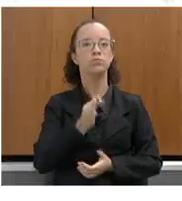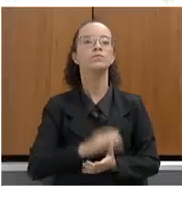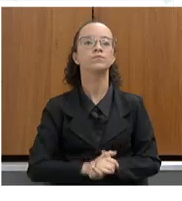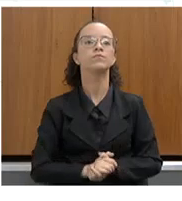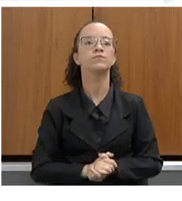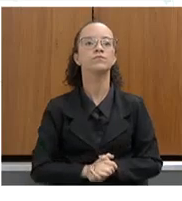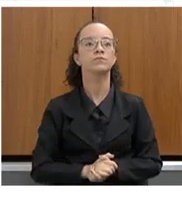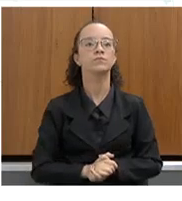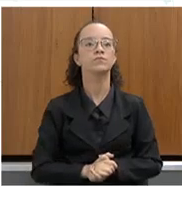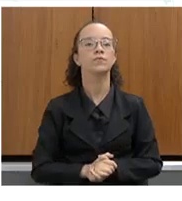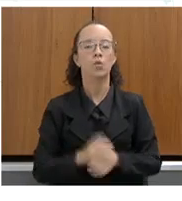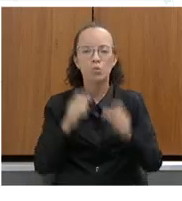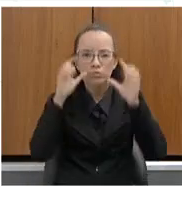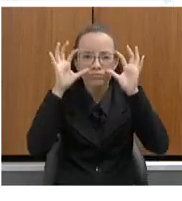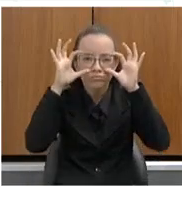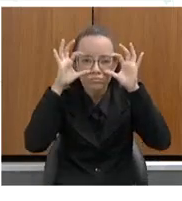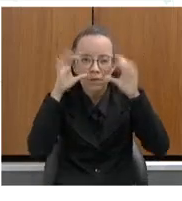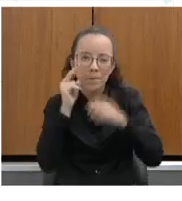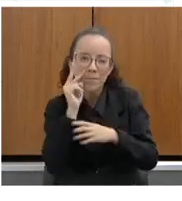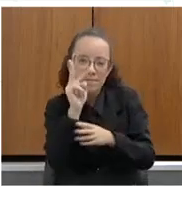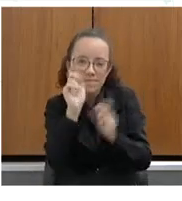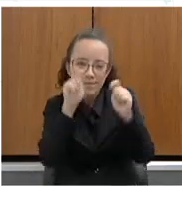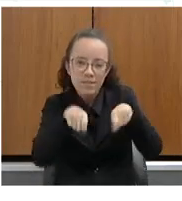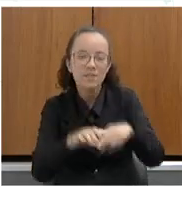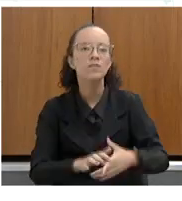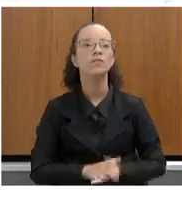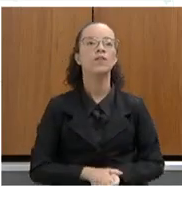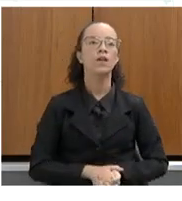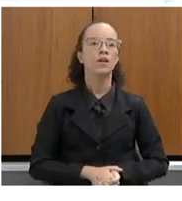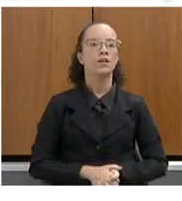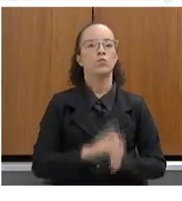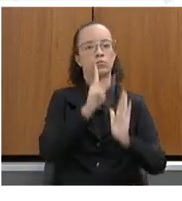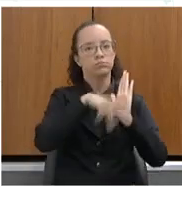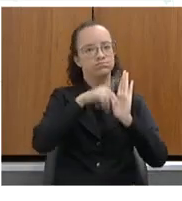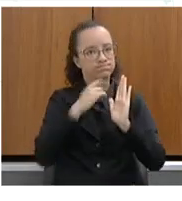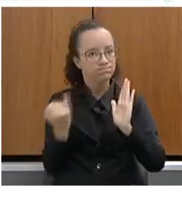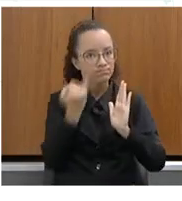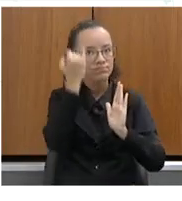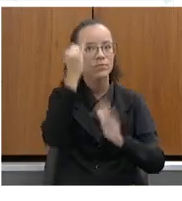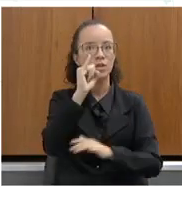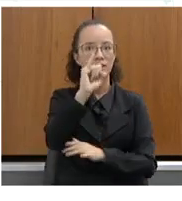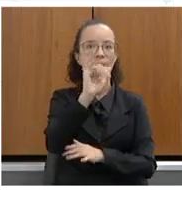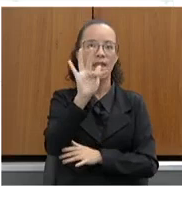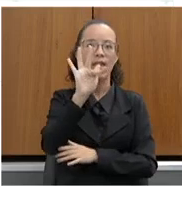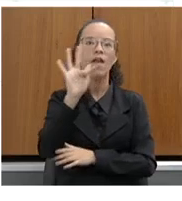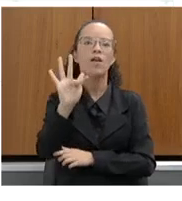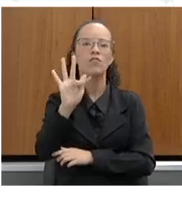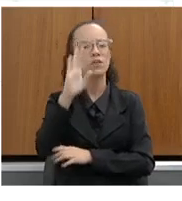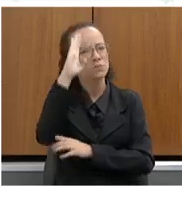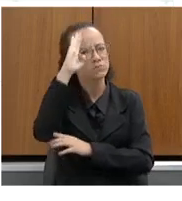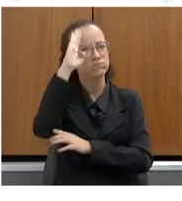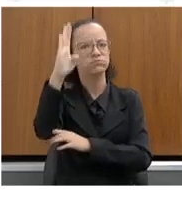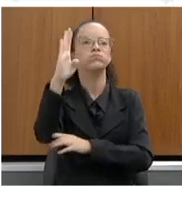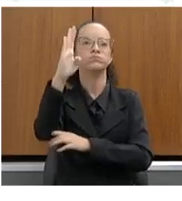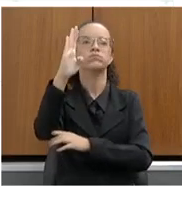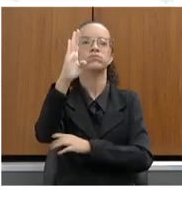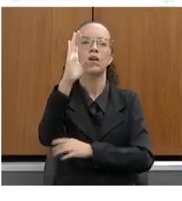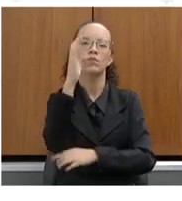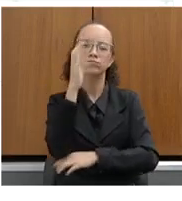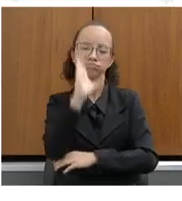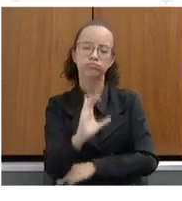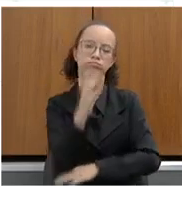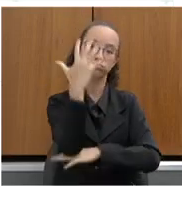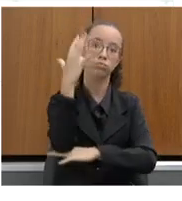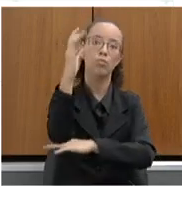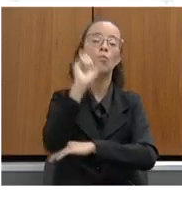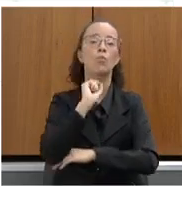Tem que pôr óculos para ver de longe. Um outro programa importante do IEF, hoje é uma grande prioridade no Instituto Estadual de Florestas,